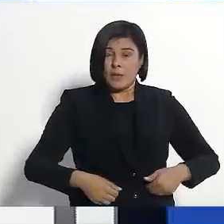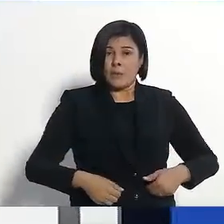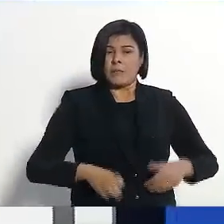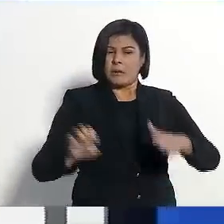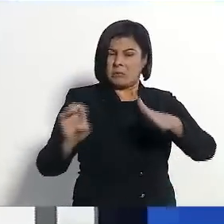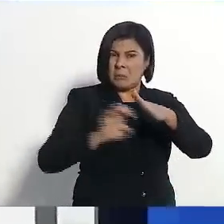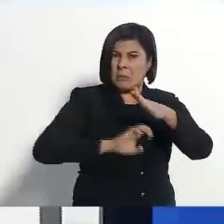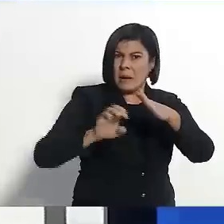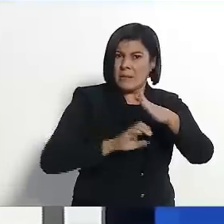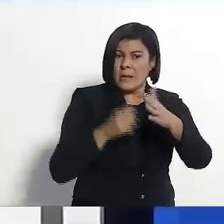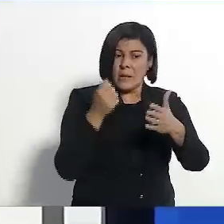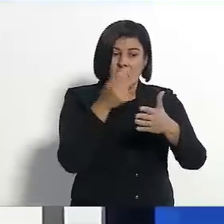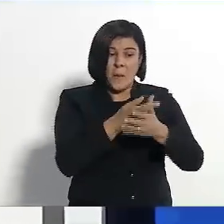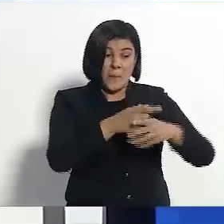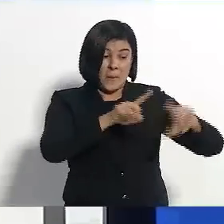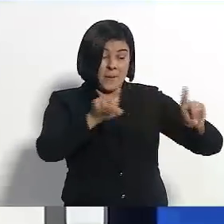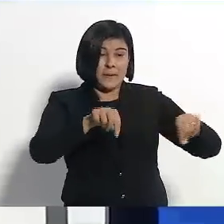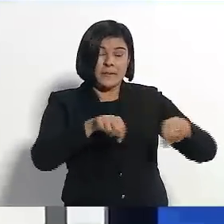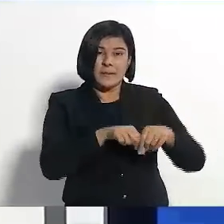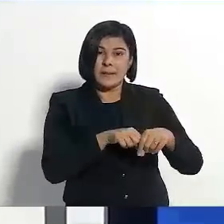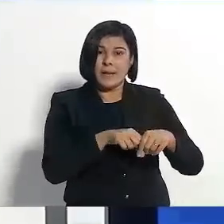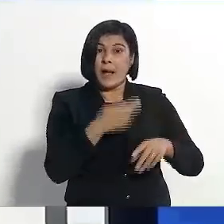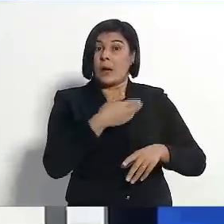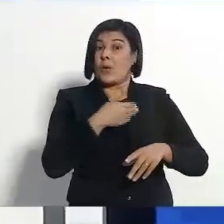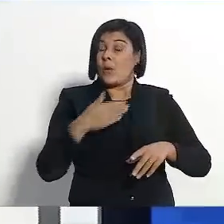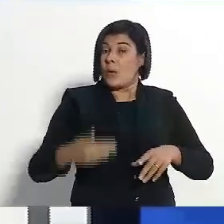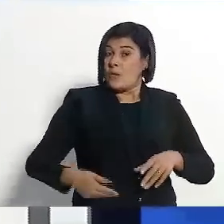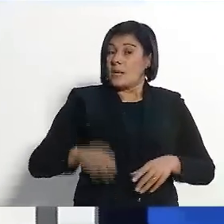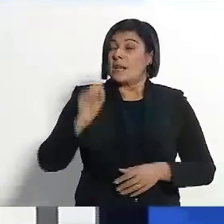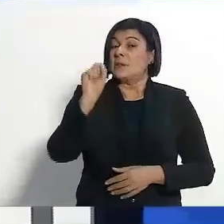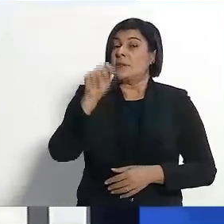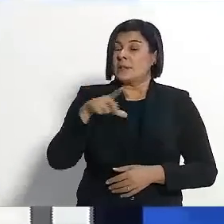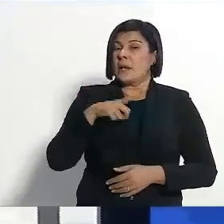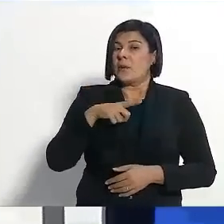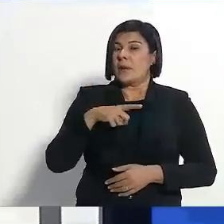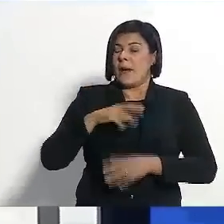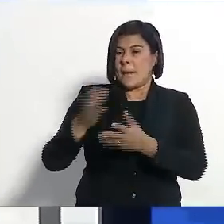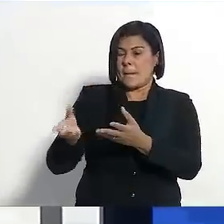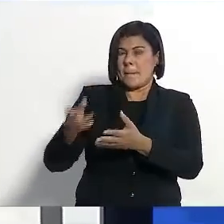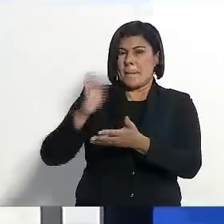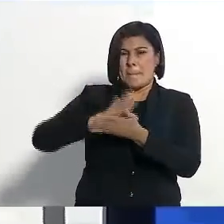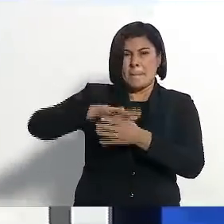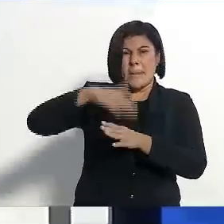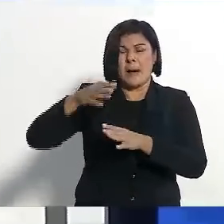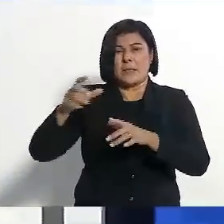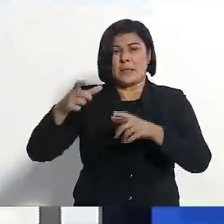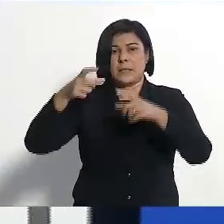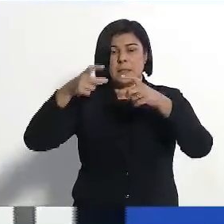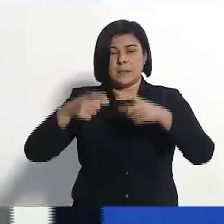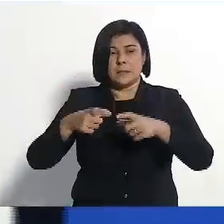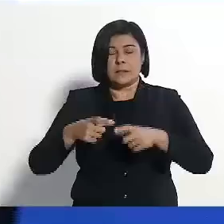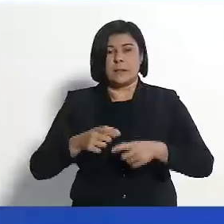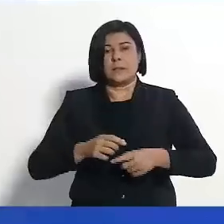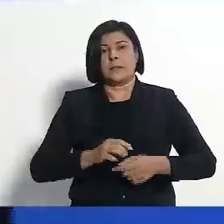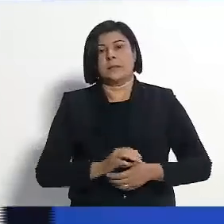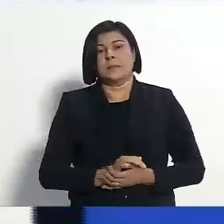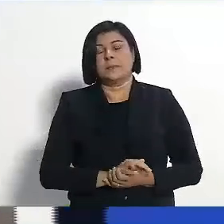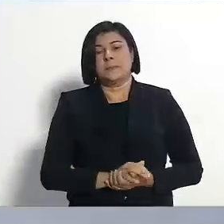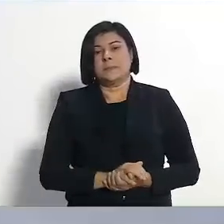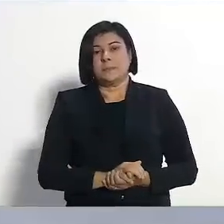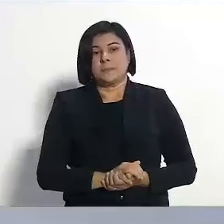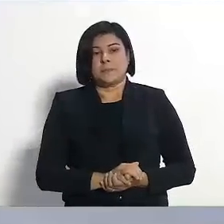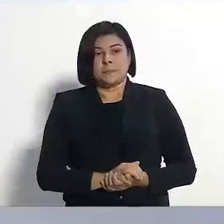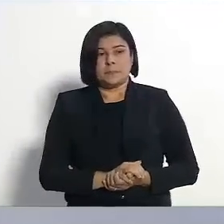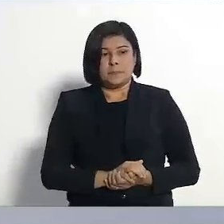do empresário que comprou a sua terra. É do governo que tem boa parte das terras e não cede para pequeno e para o médio agricultor. Candidata, réplica de um minuto.